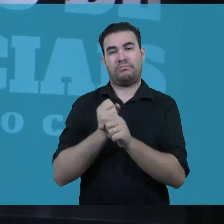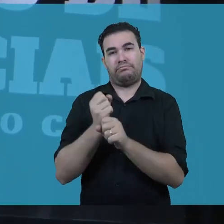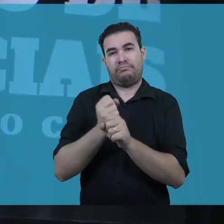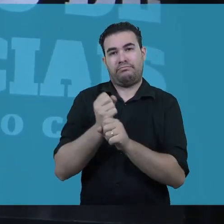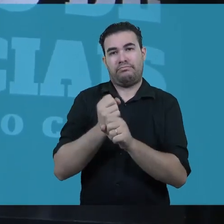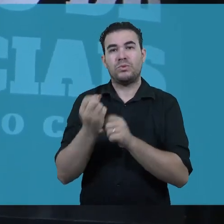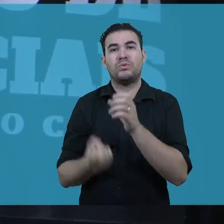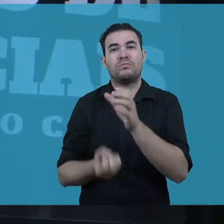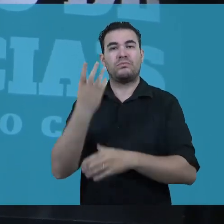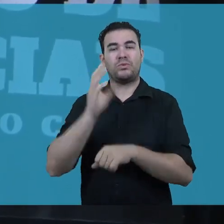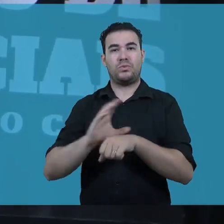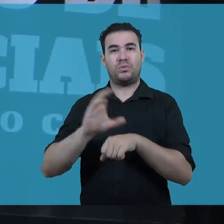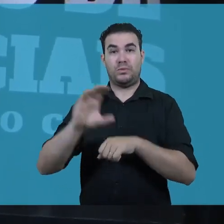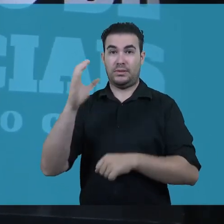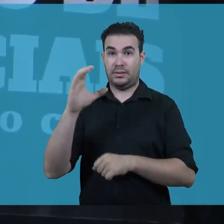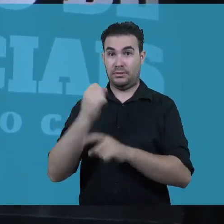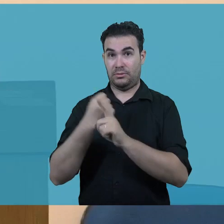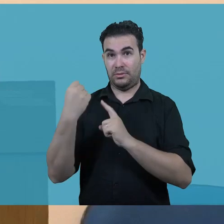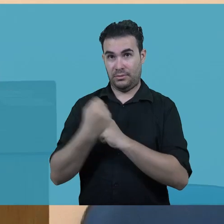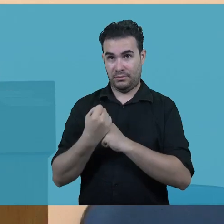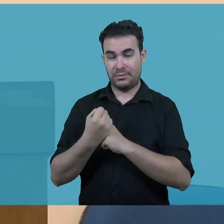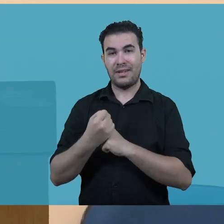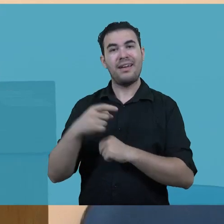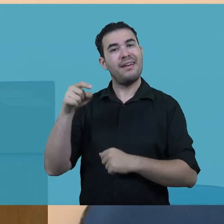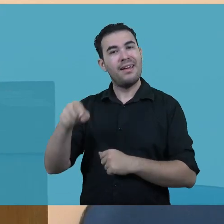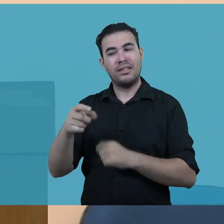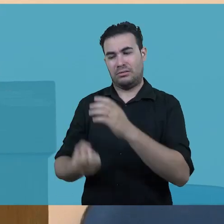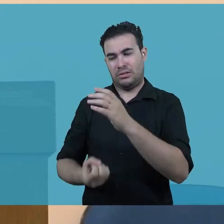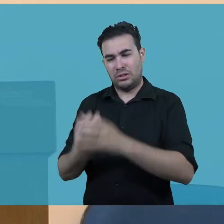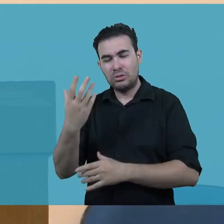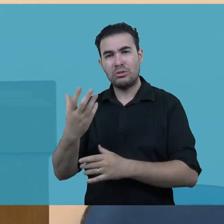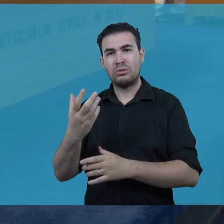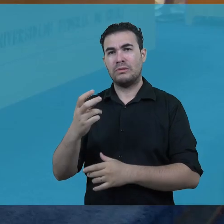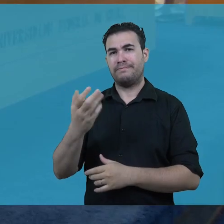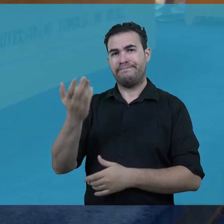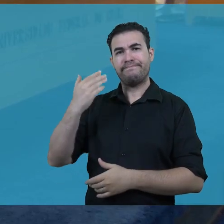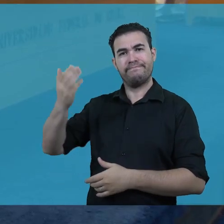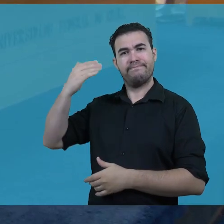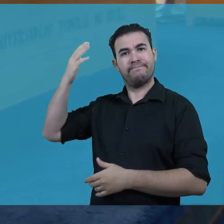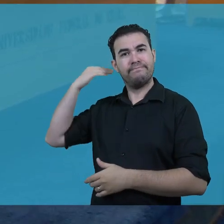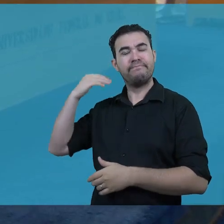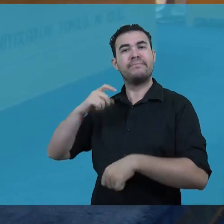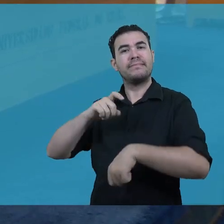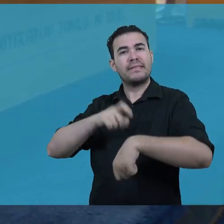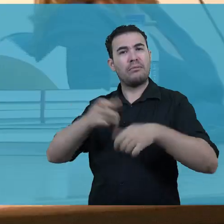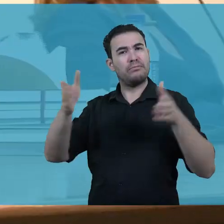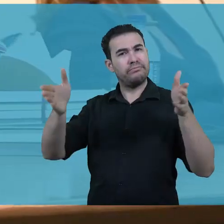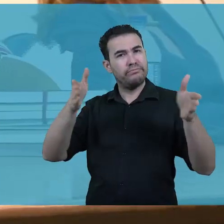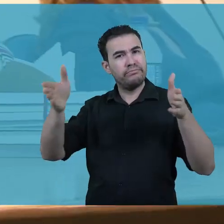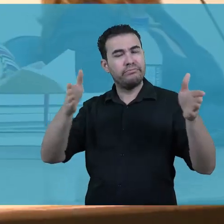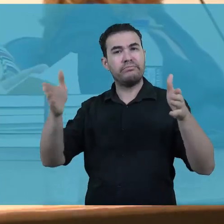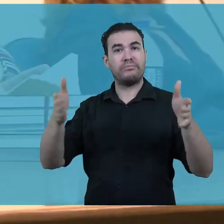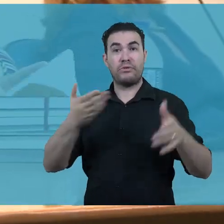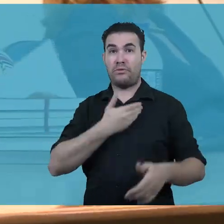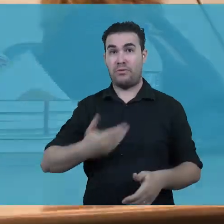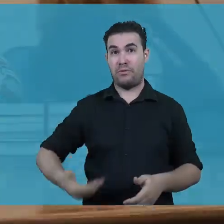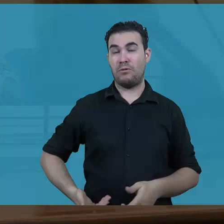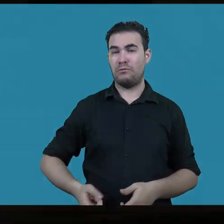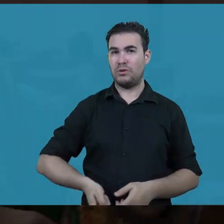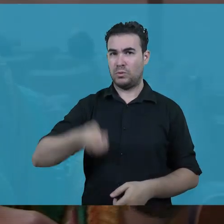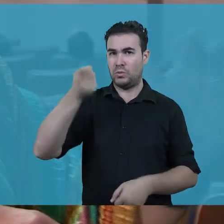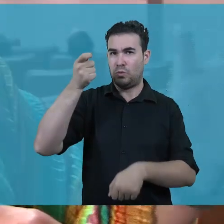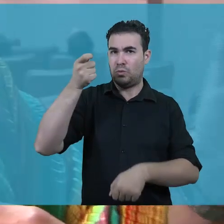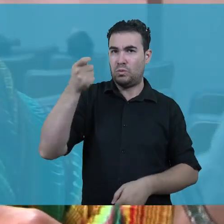do curso de Ciências Sociais da UFC. A graduação nasceu durante o período turbulento da história brasileira, em plena ditadura